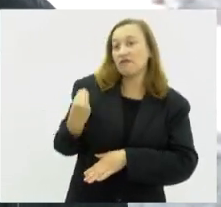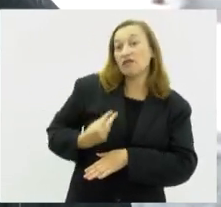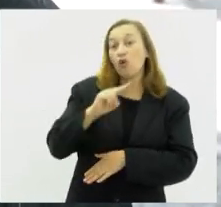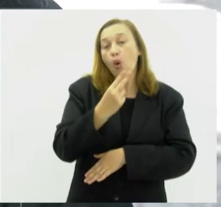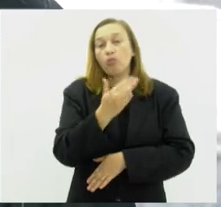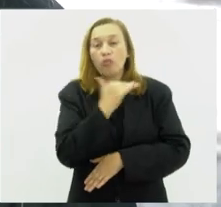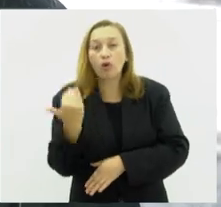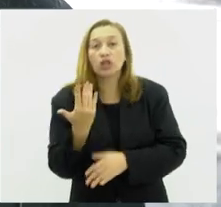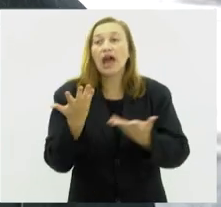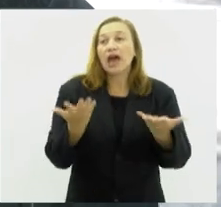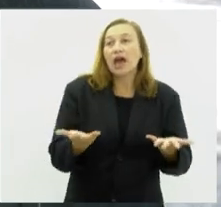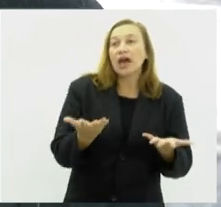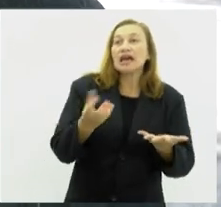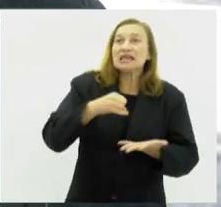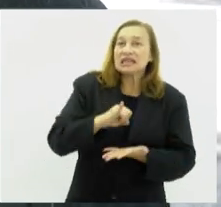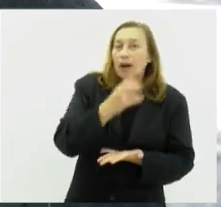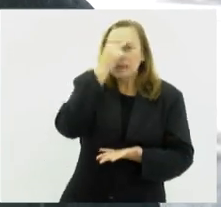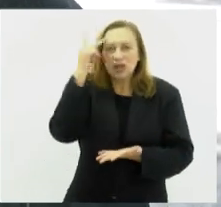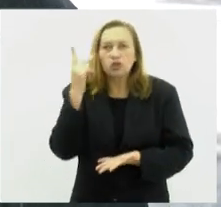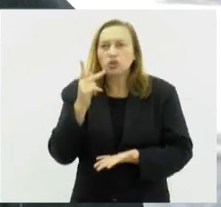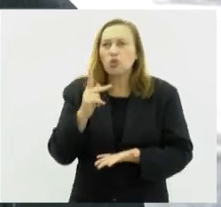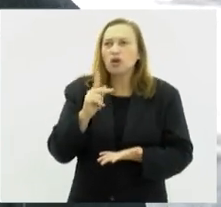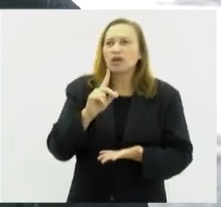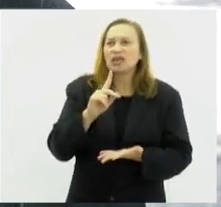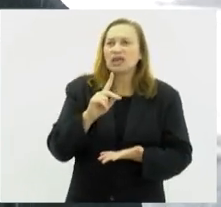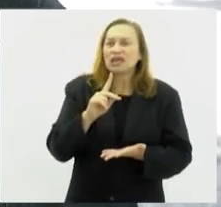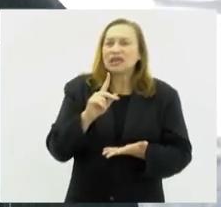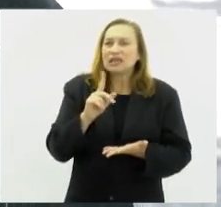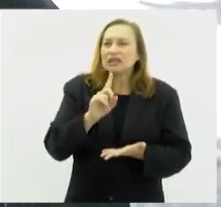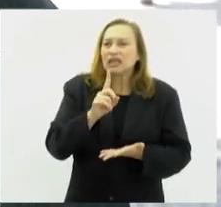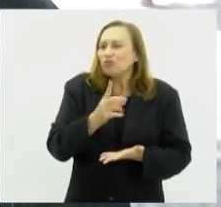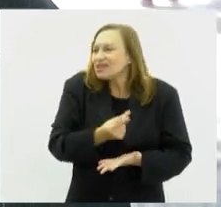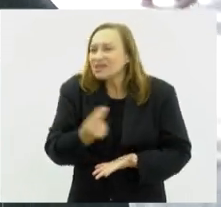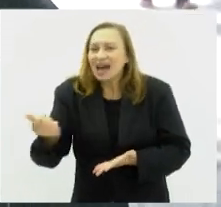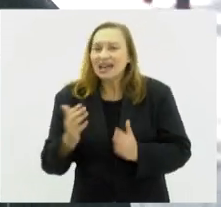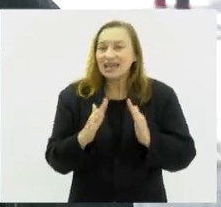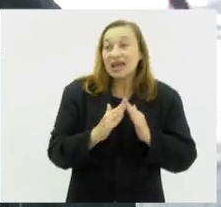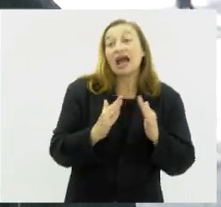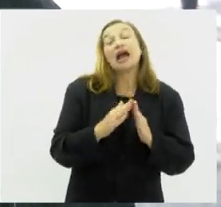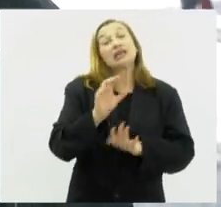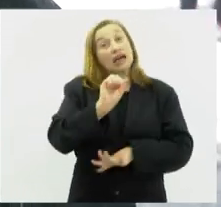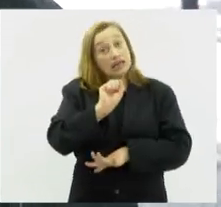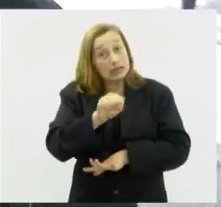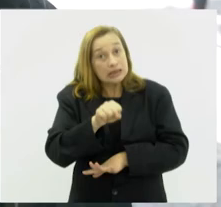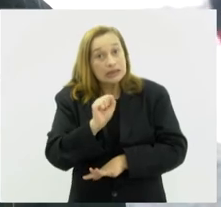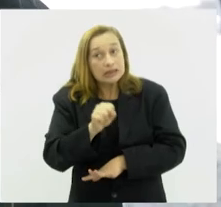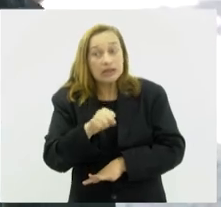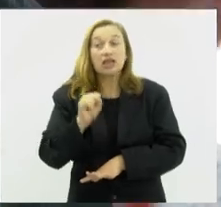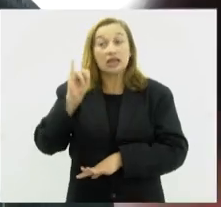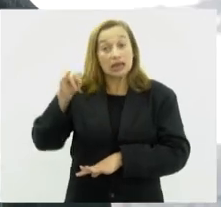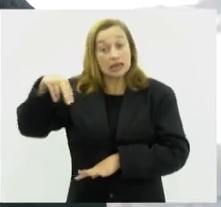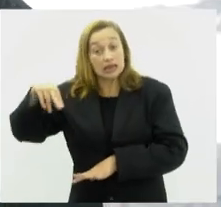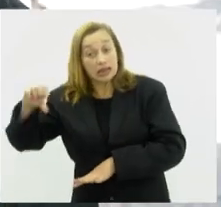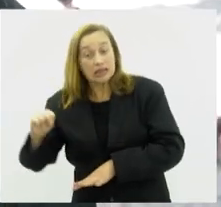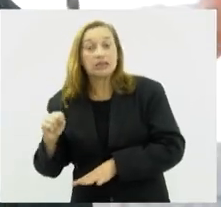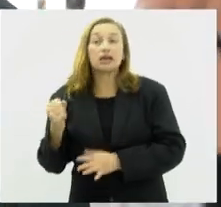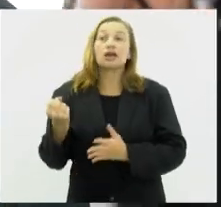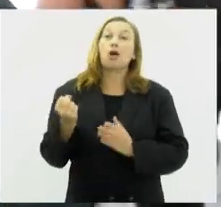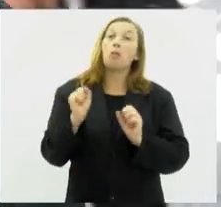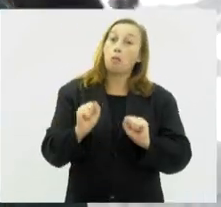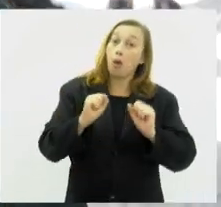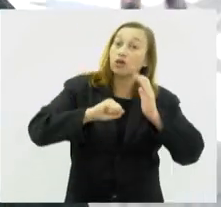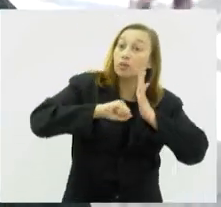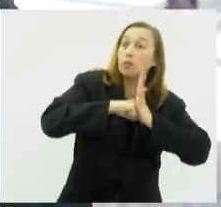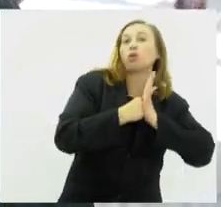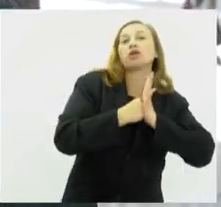nenhum durante um certo período, aí sim que o INSS pode até suspender